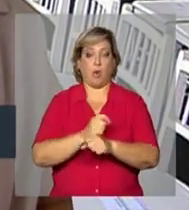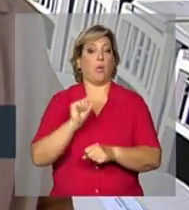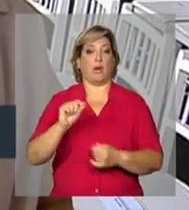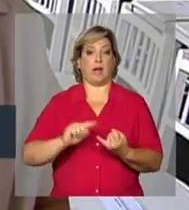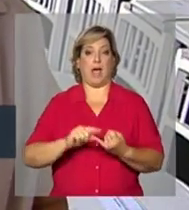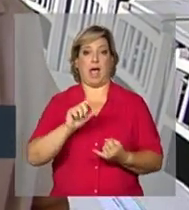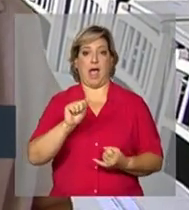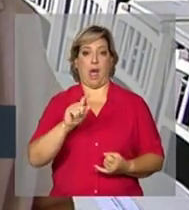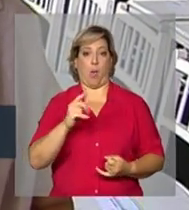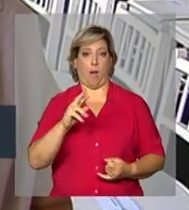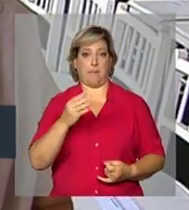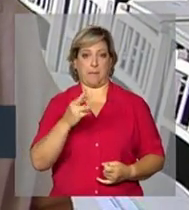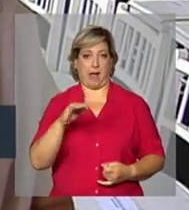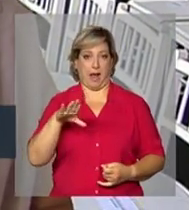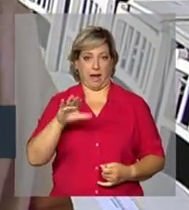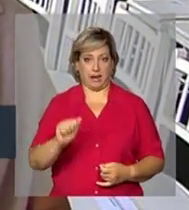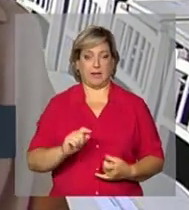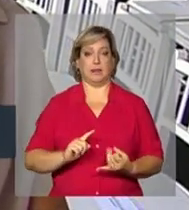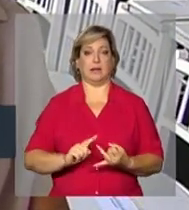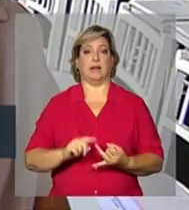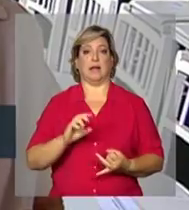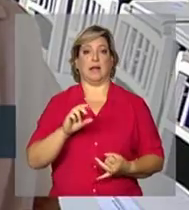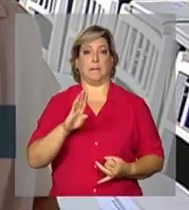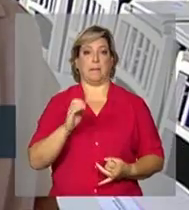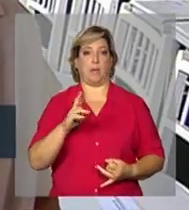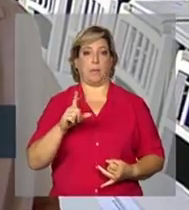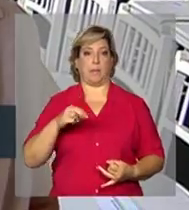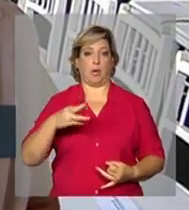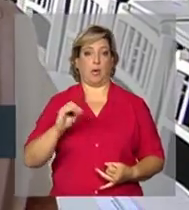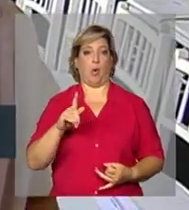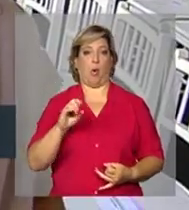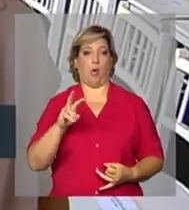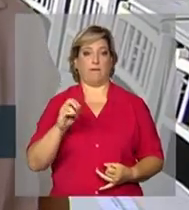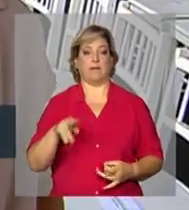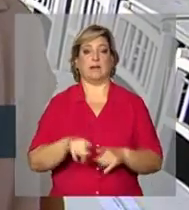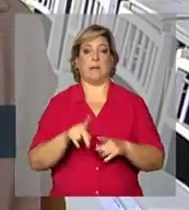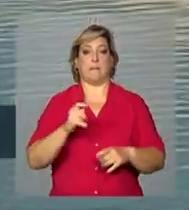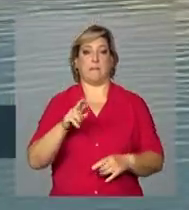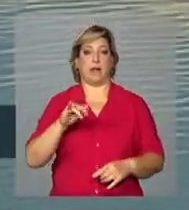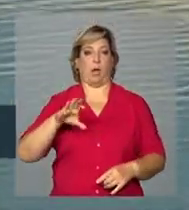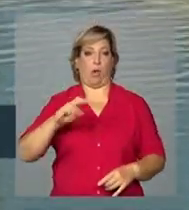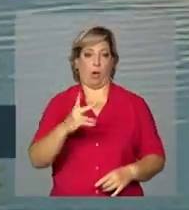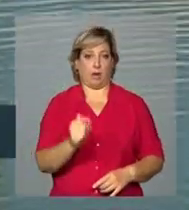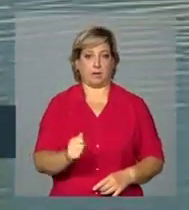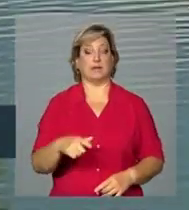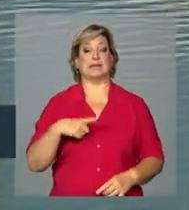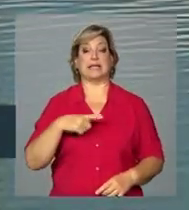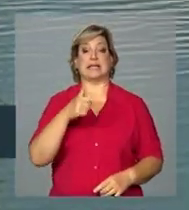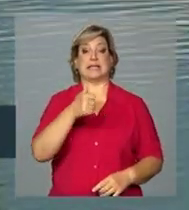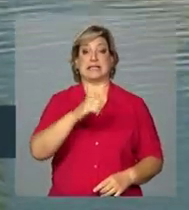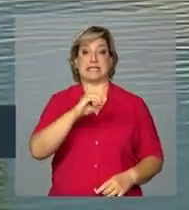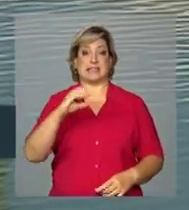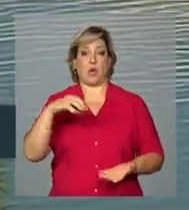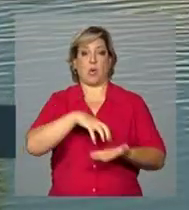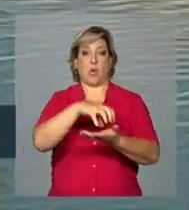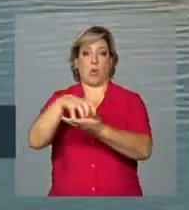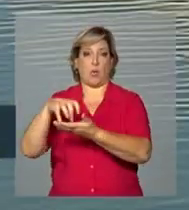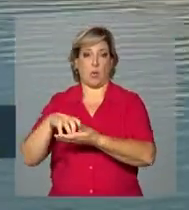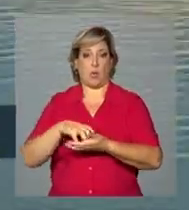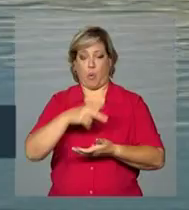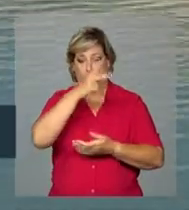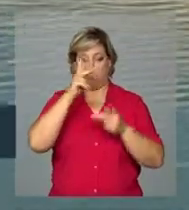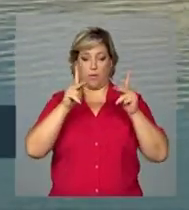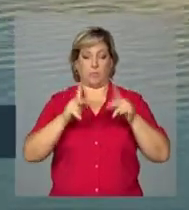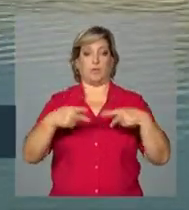são Água Branca, Delmiro Gouveia e também Pariconha. 100 caravanas com a população local